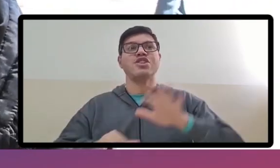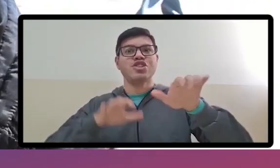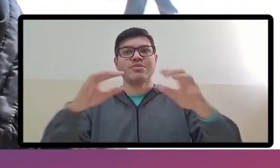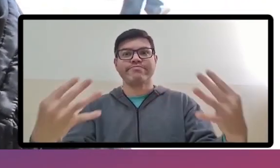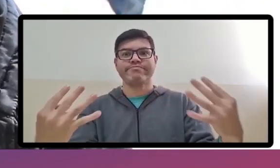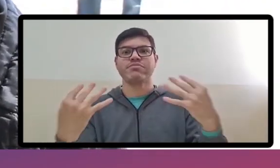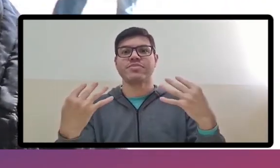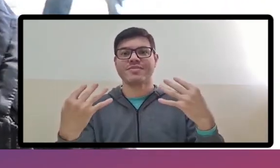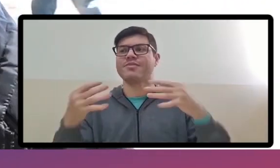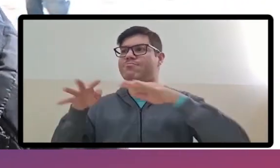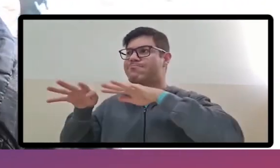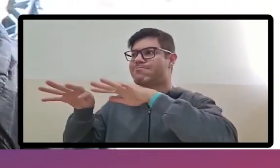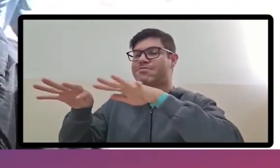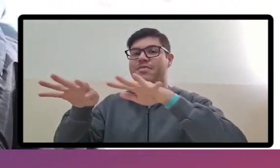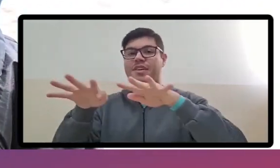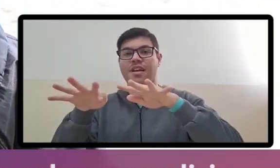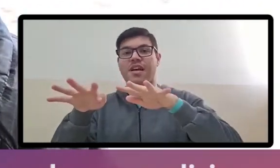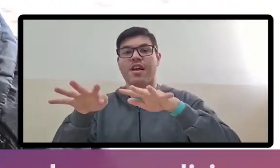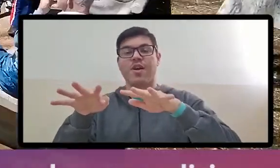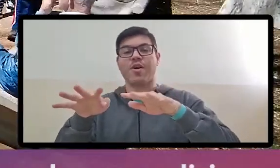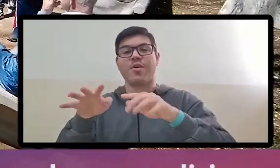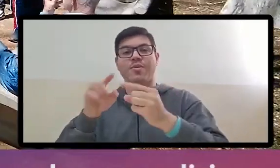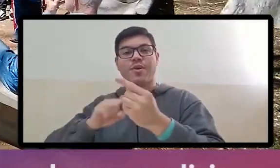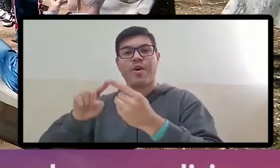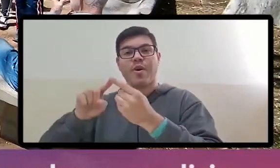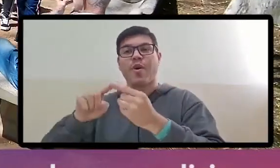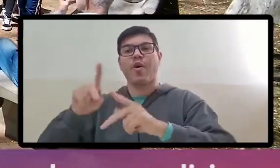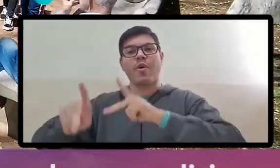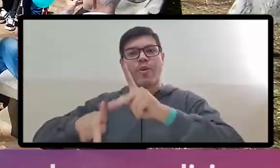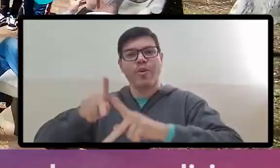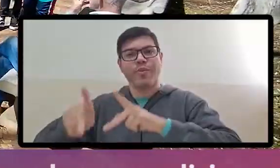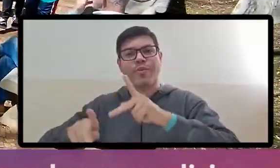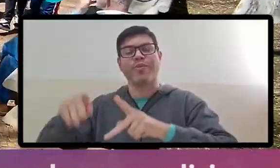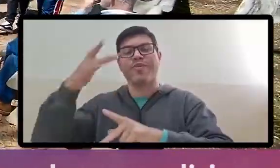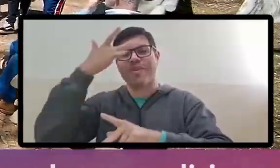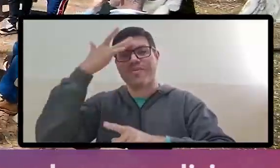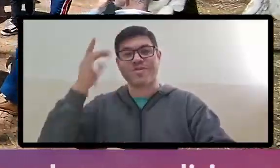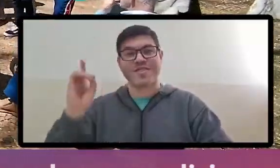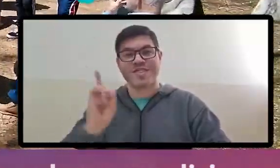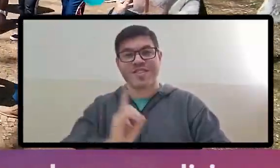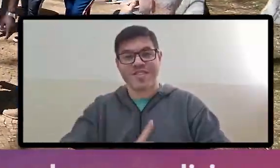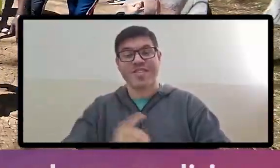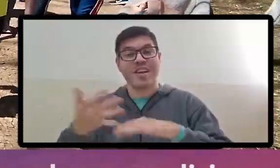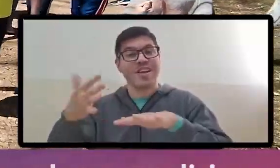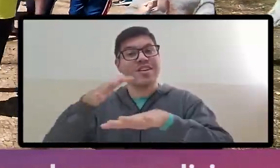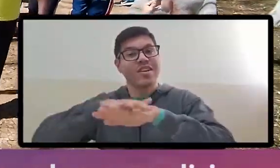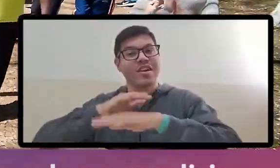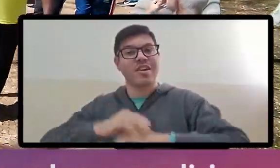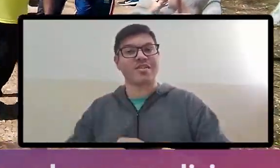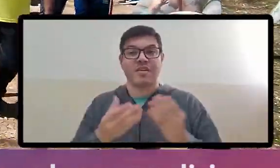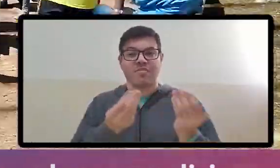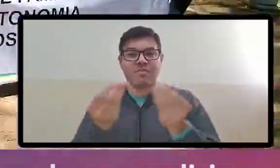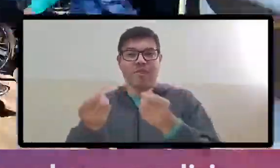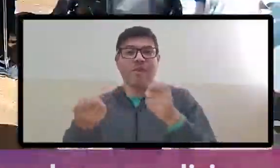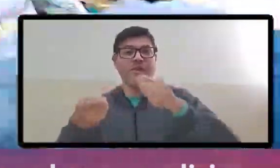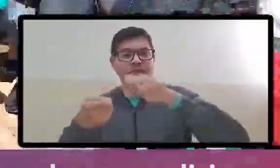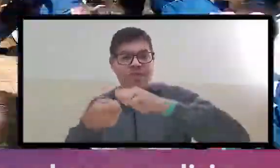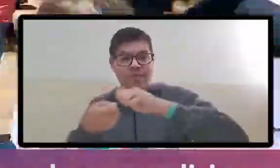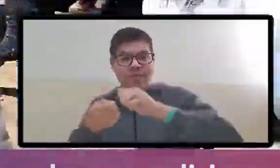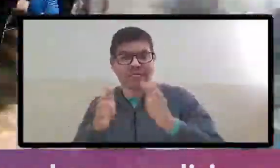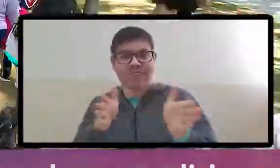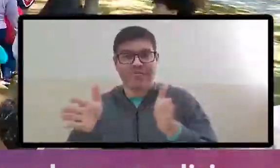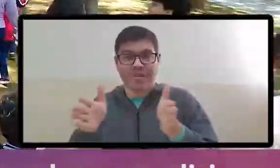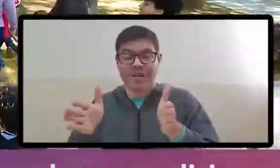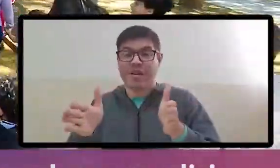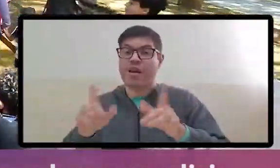realmente em chamar a atenção, né, da nossa população, da comunidade, para a questão do deficiente, né,